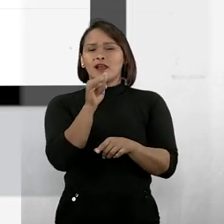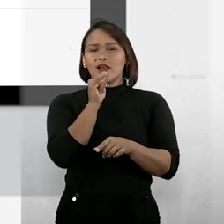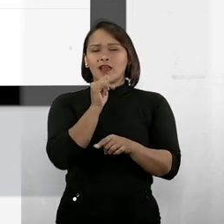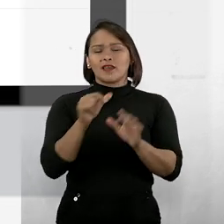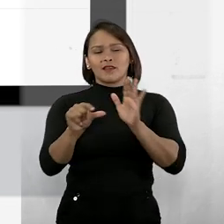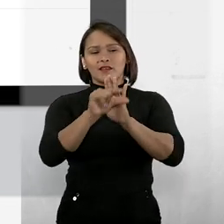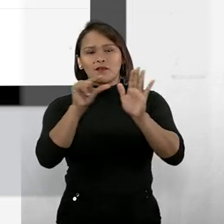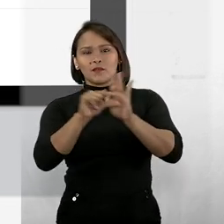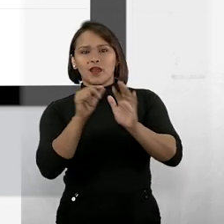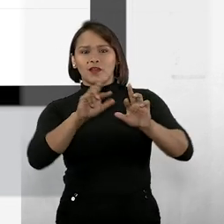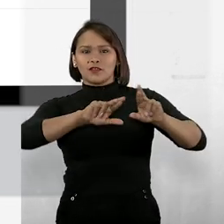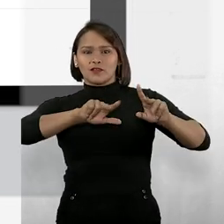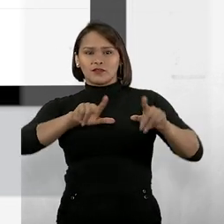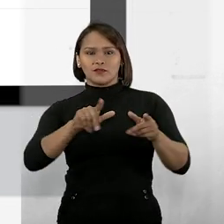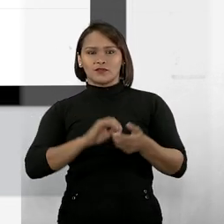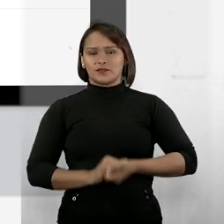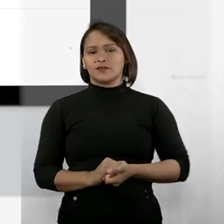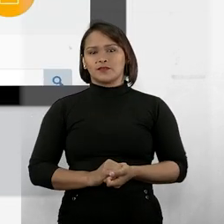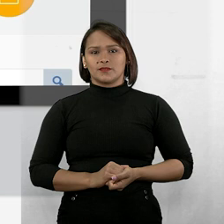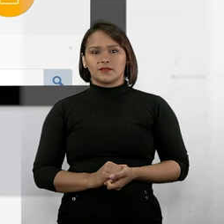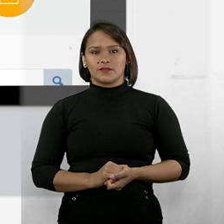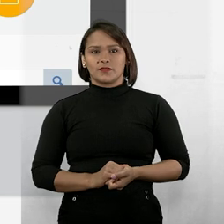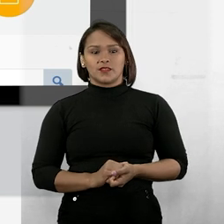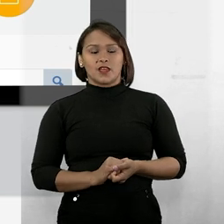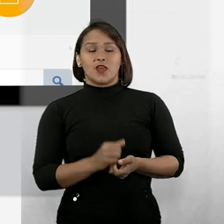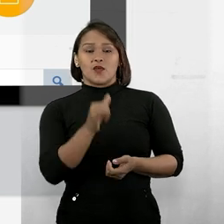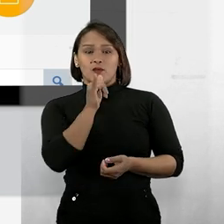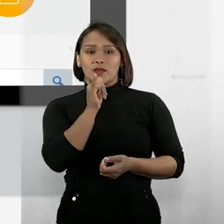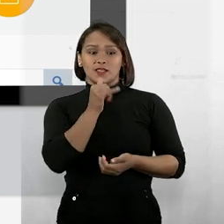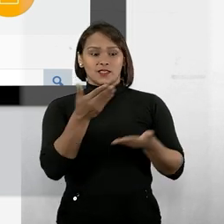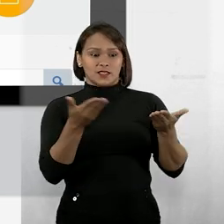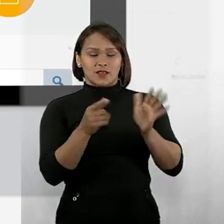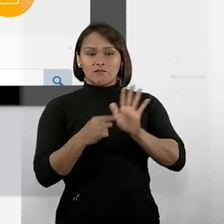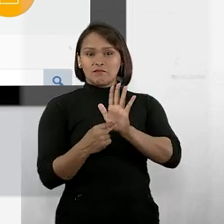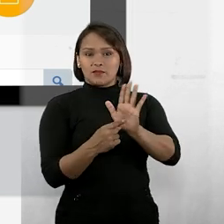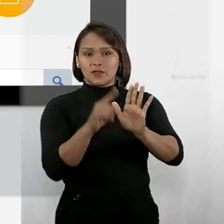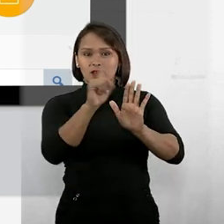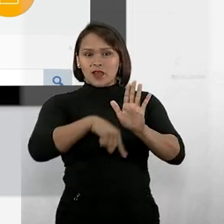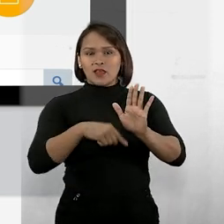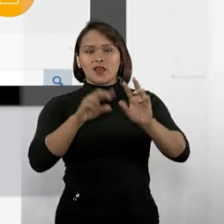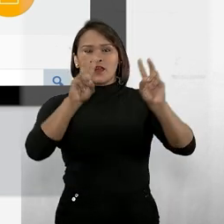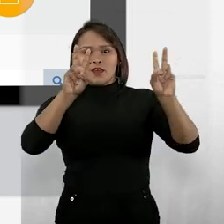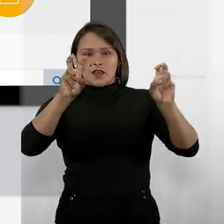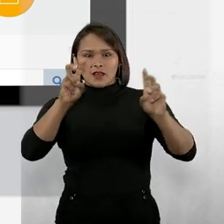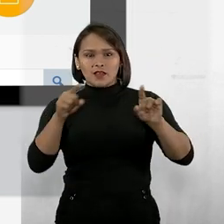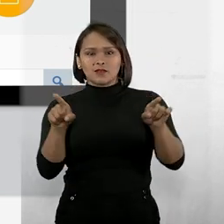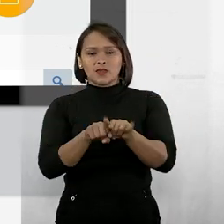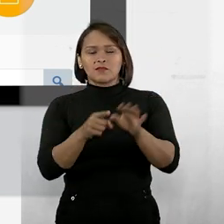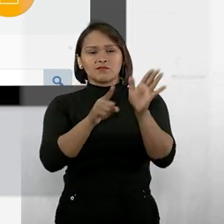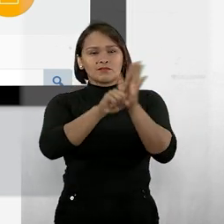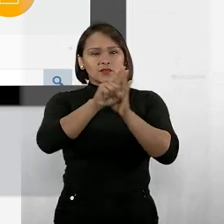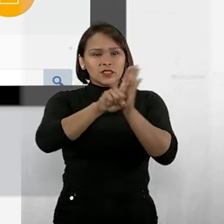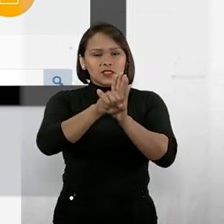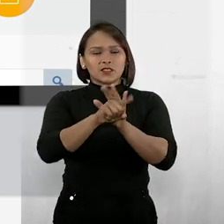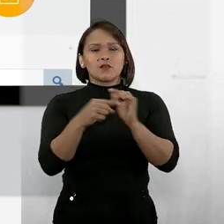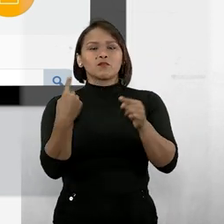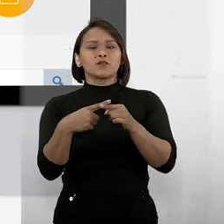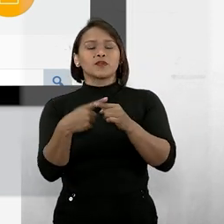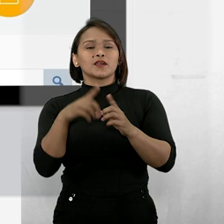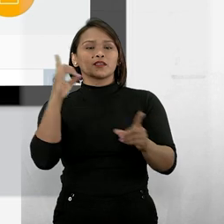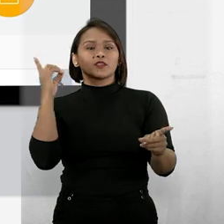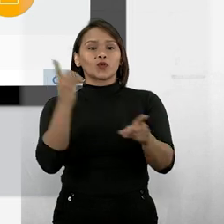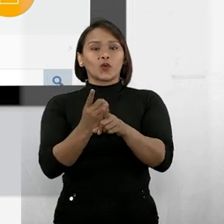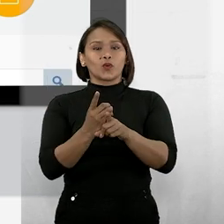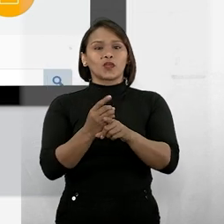que em parágrafos diferentes. No nosso exemplo, também utilizamos as aspas em prescrição intercorrente para